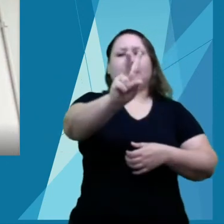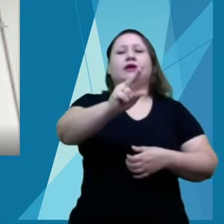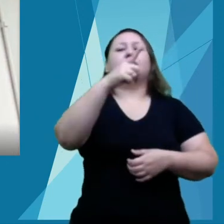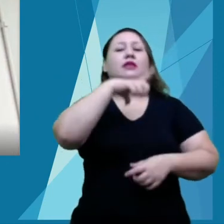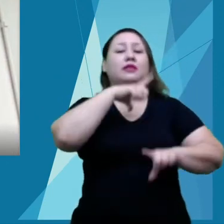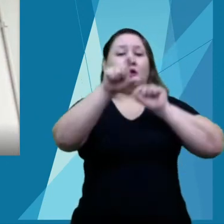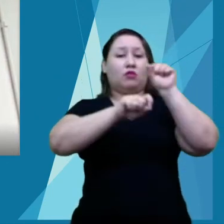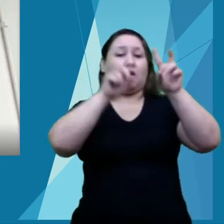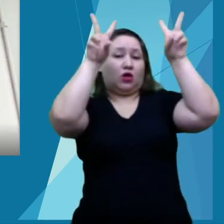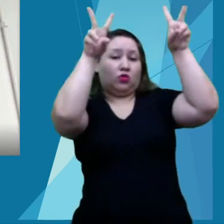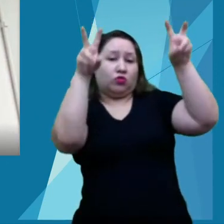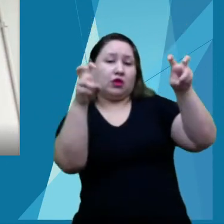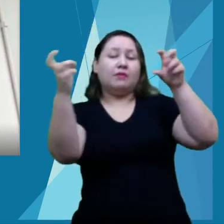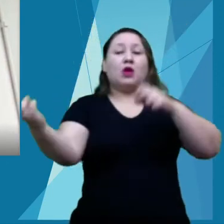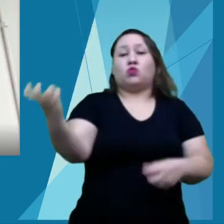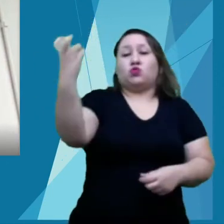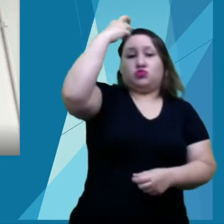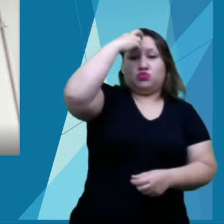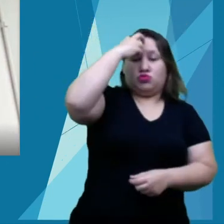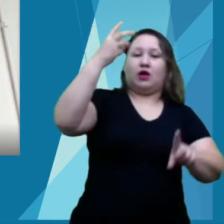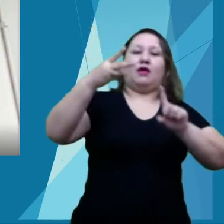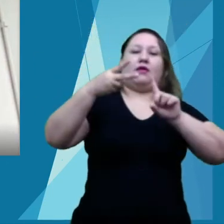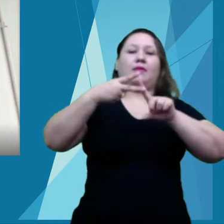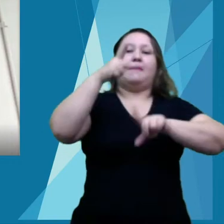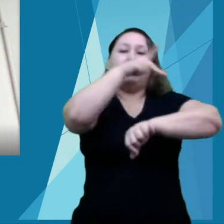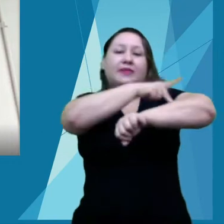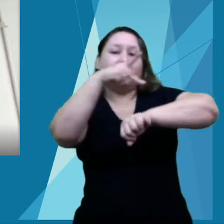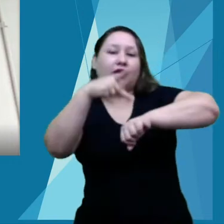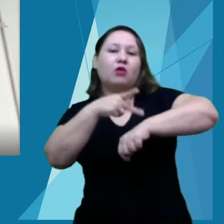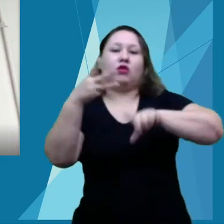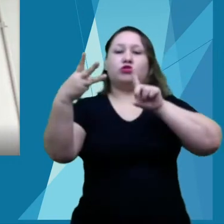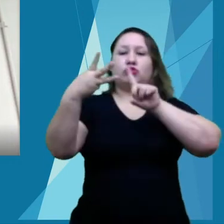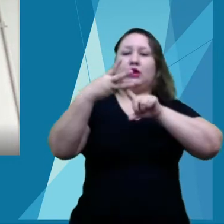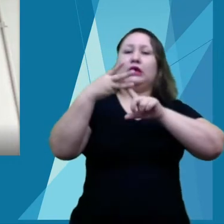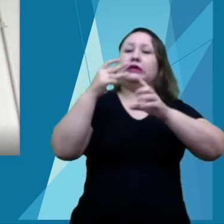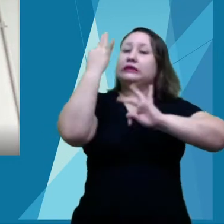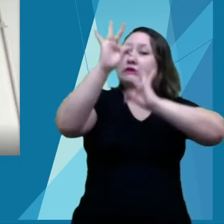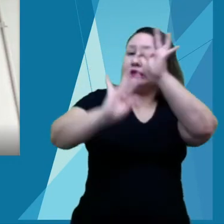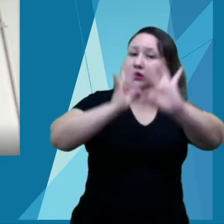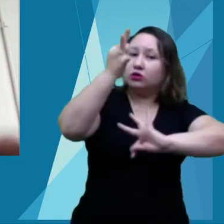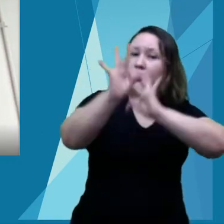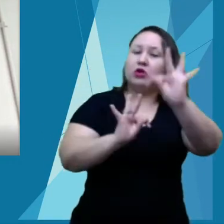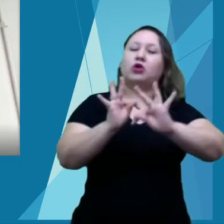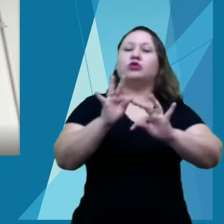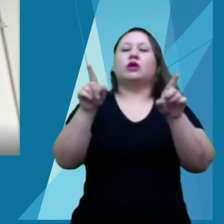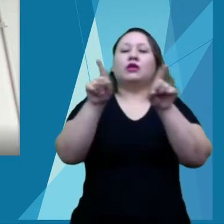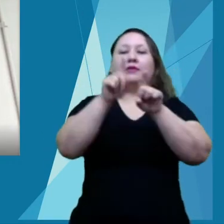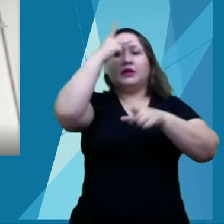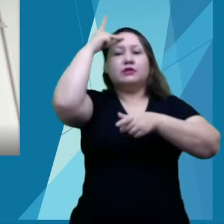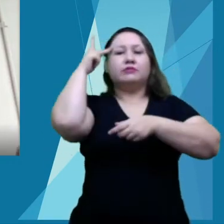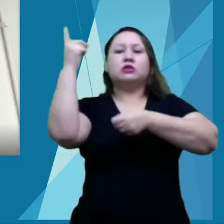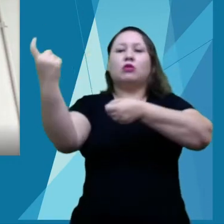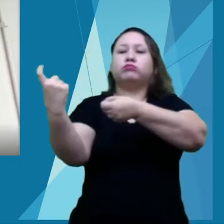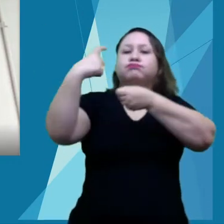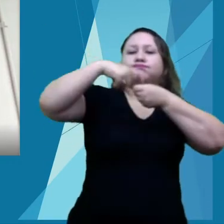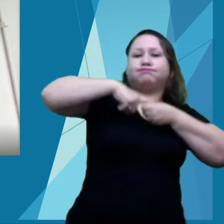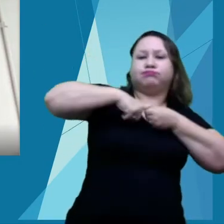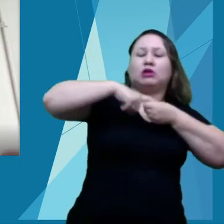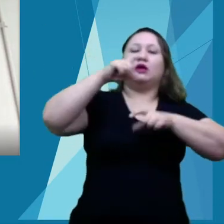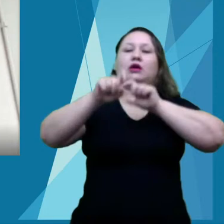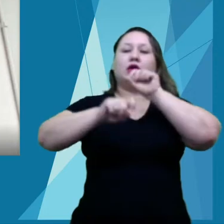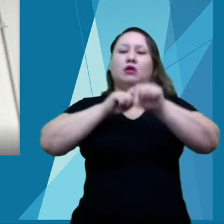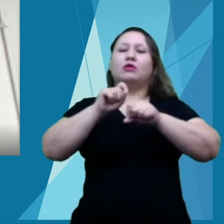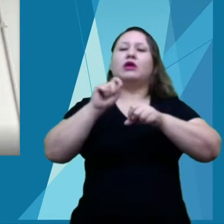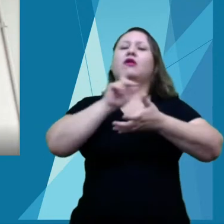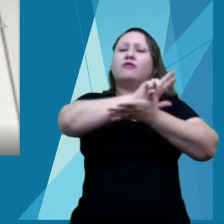pedagógica, promovida pelo nosso Instituto. Também contamos com importantes parceiros, como a CAPES, o CMPQ,